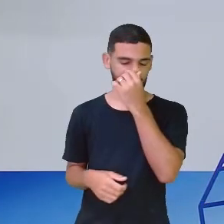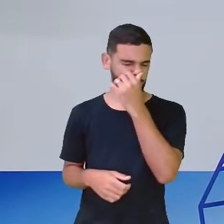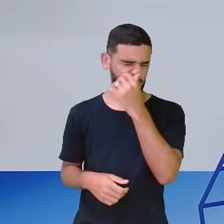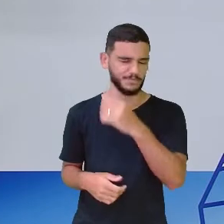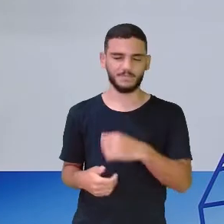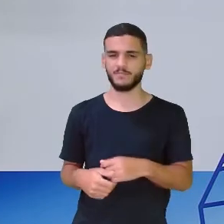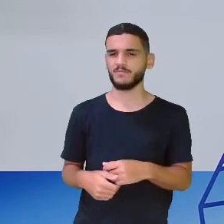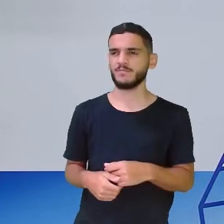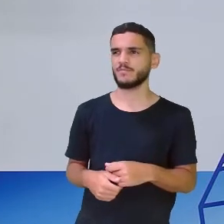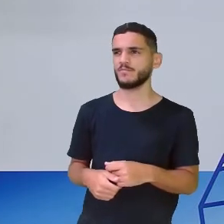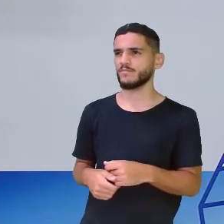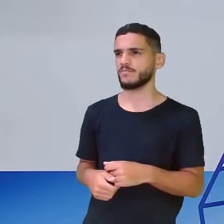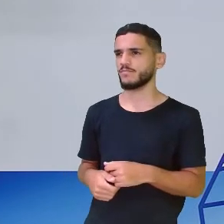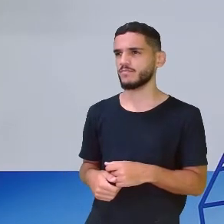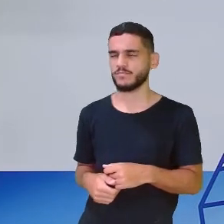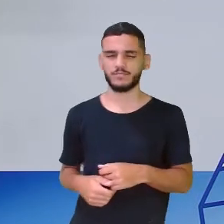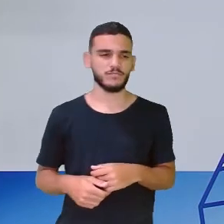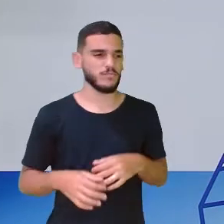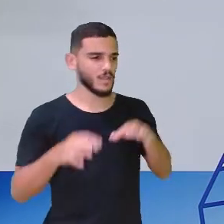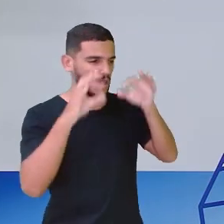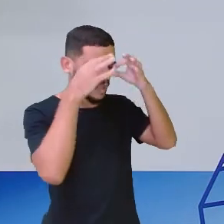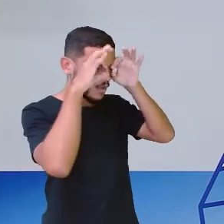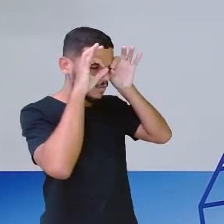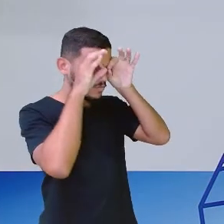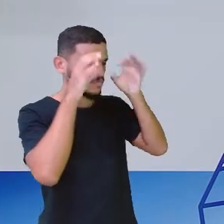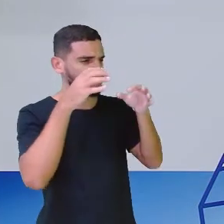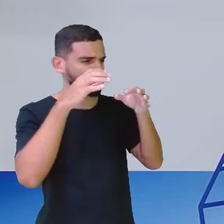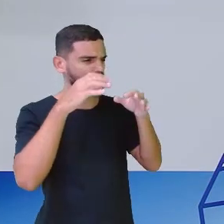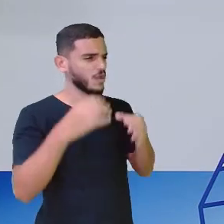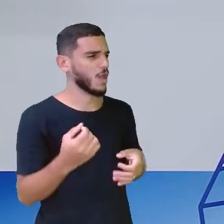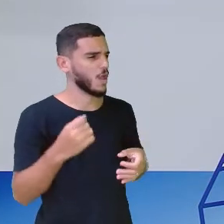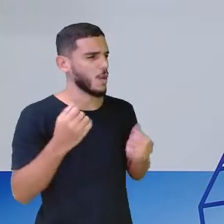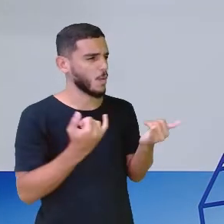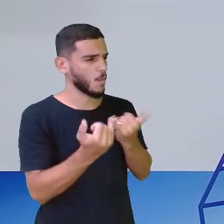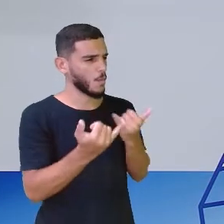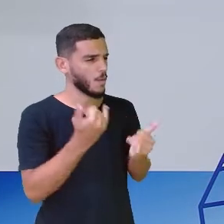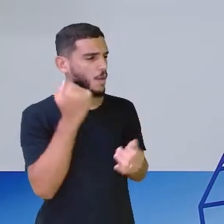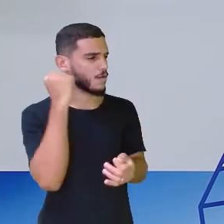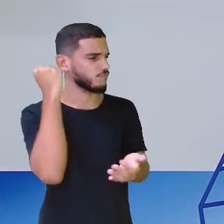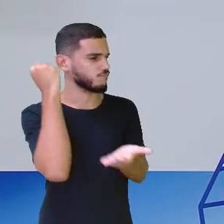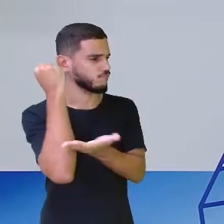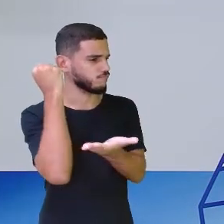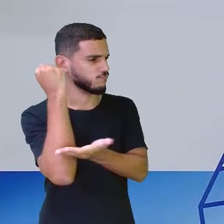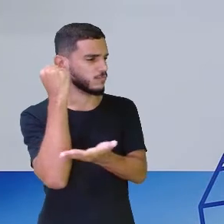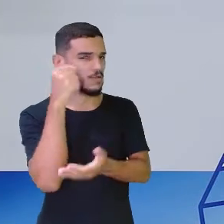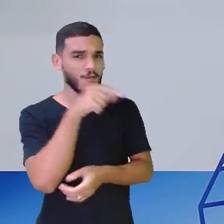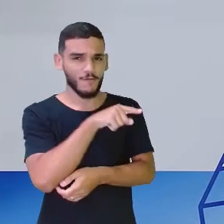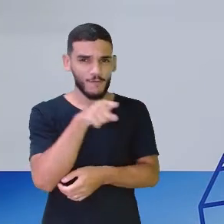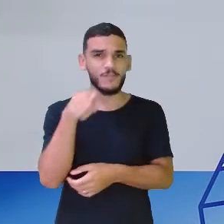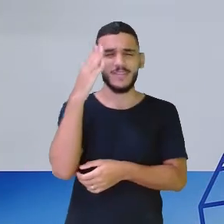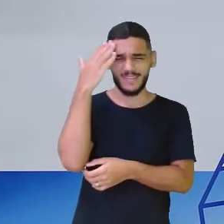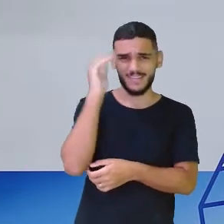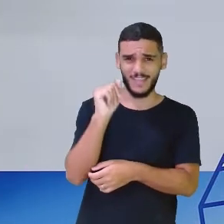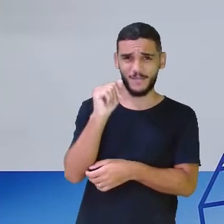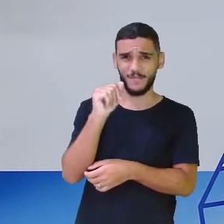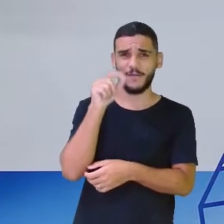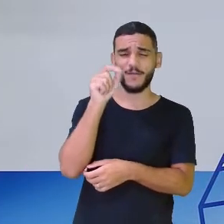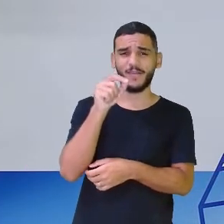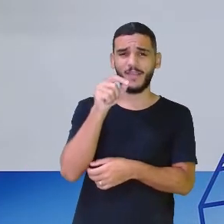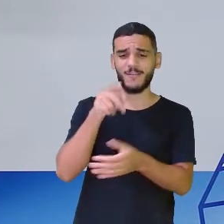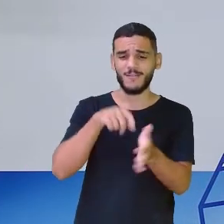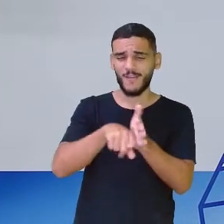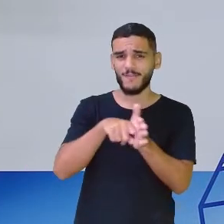Um gargalo de garrafa. Pois vamos até a... Ah, você já sabe que foram